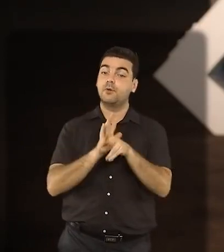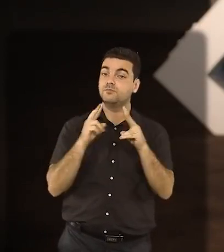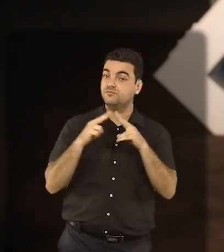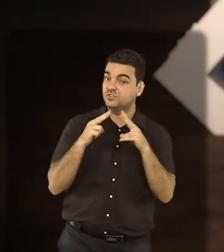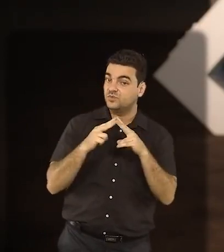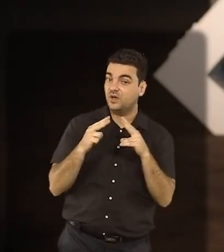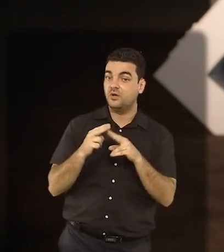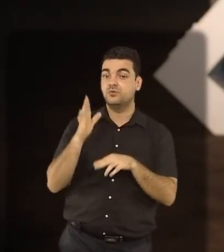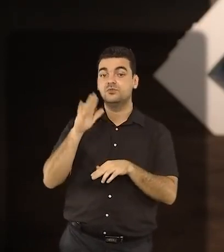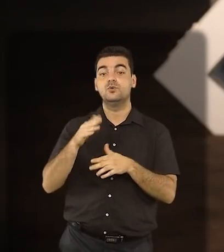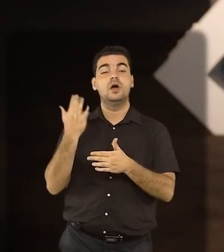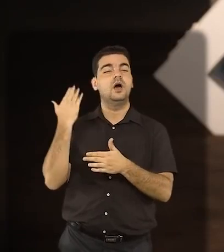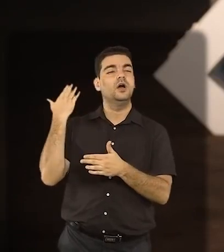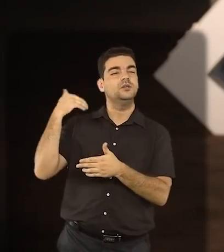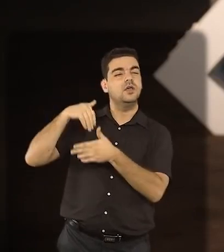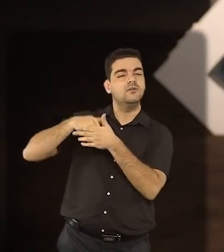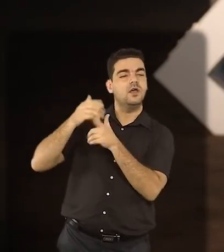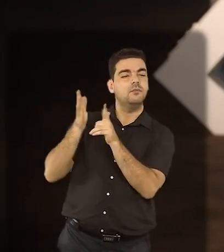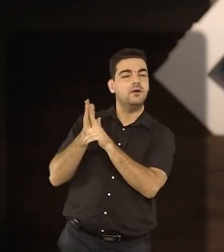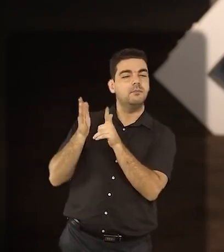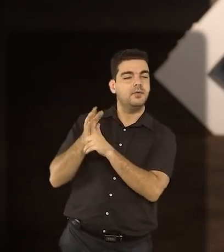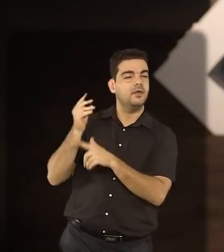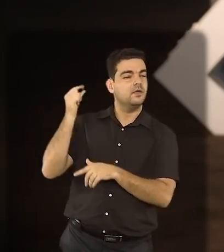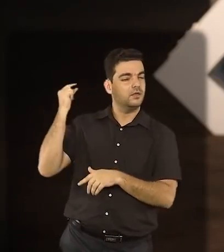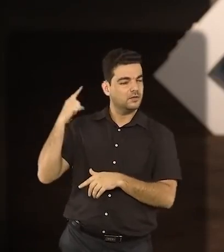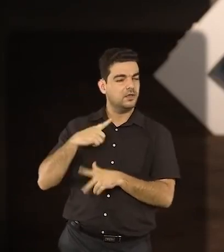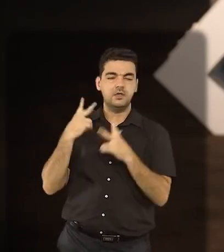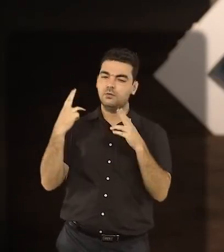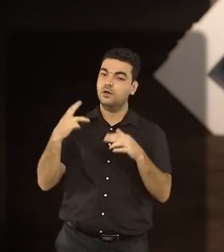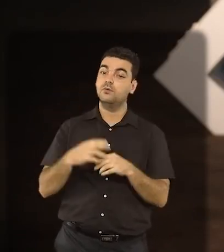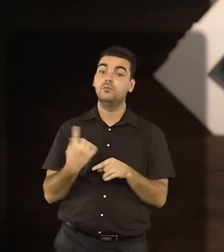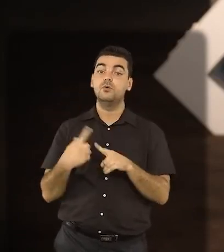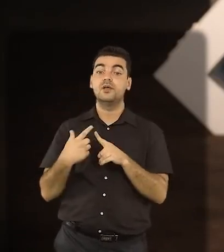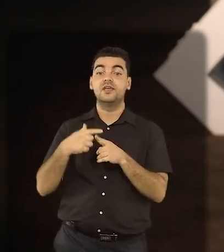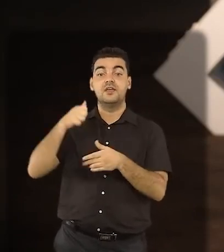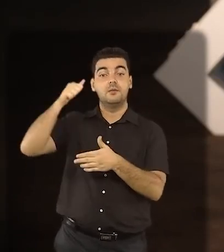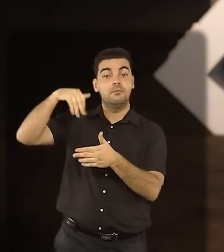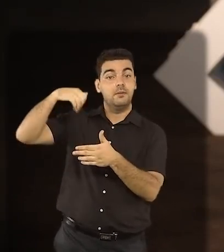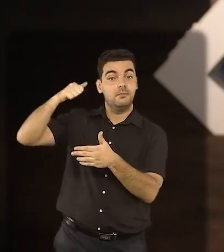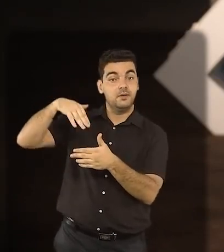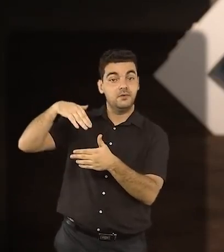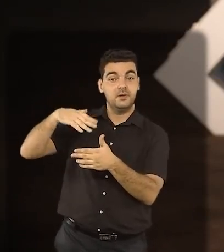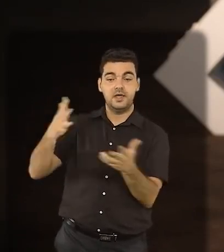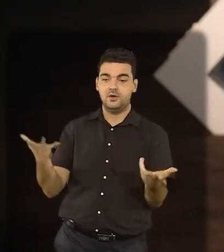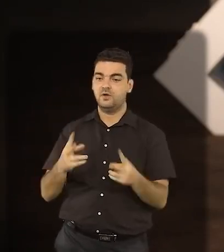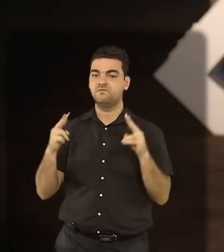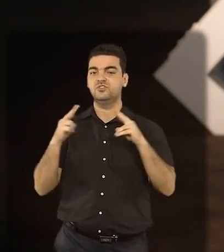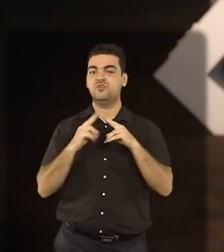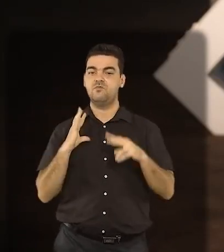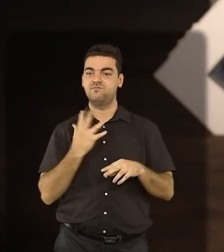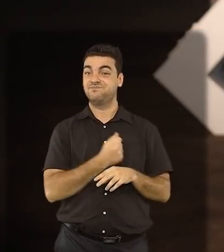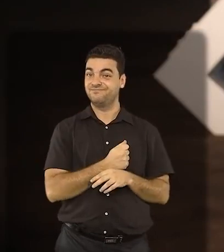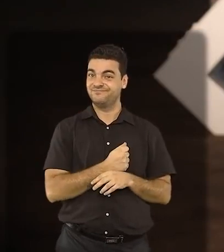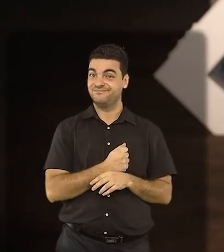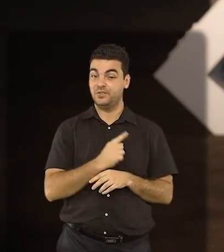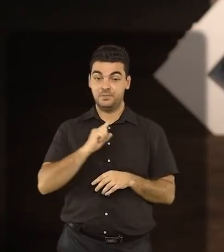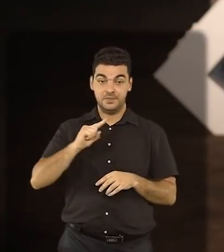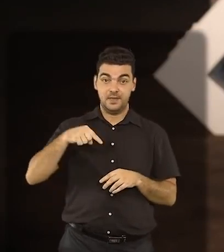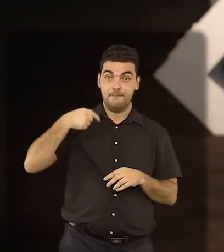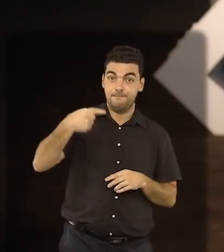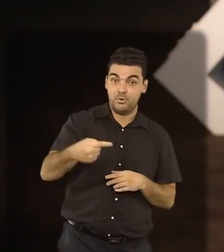da antiga urna de lona na qual os votos eram depositados. Após a eleição,